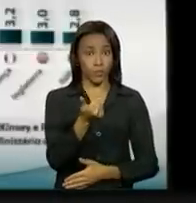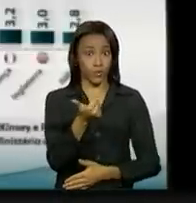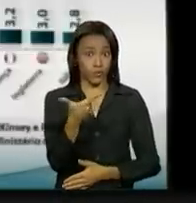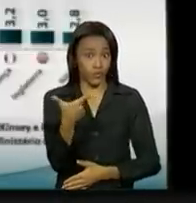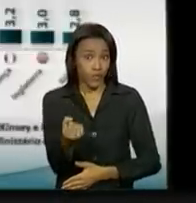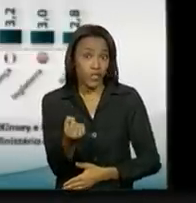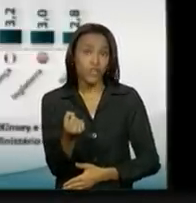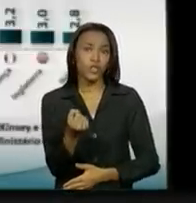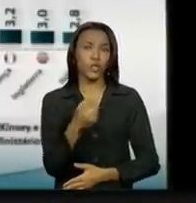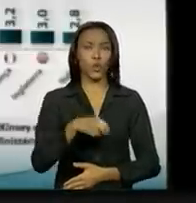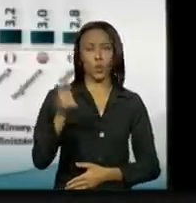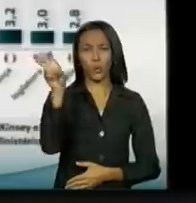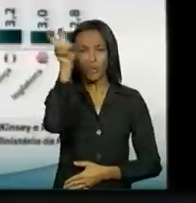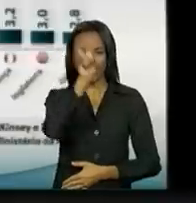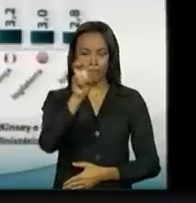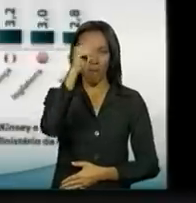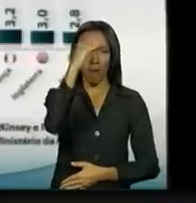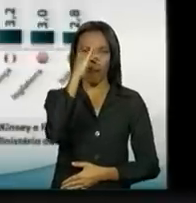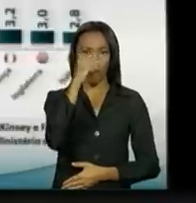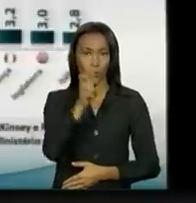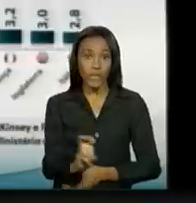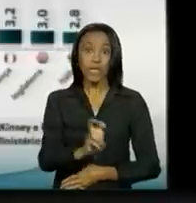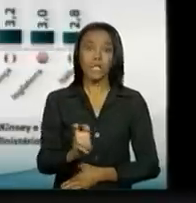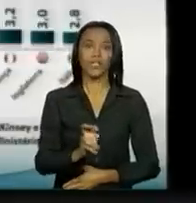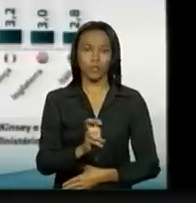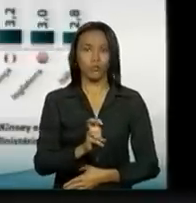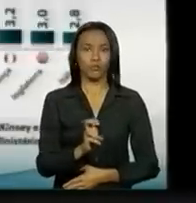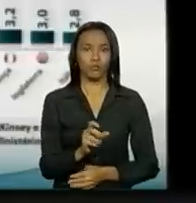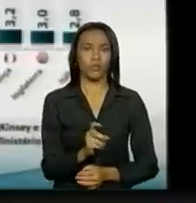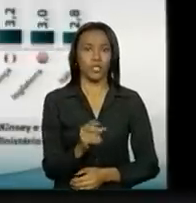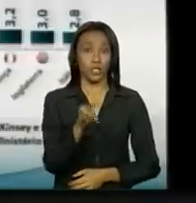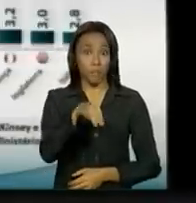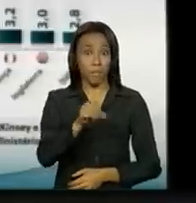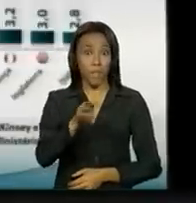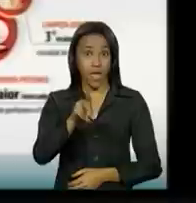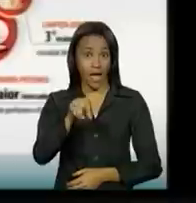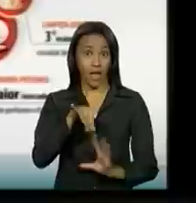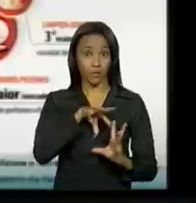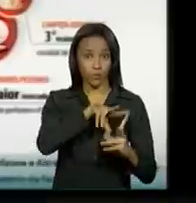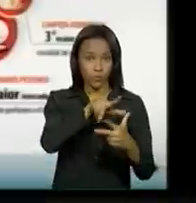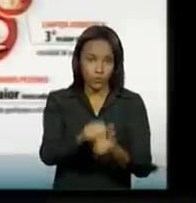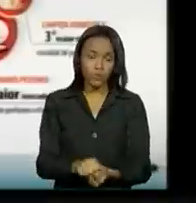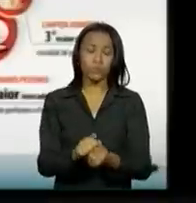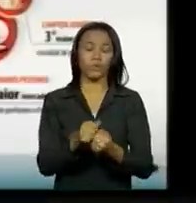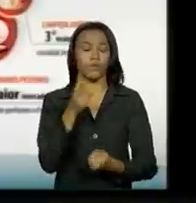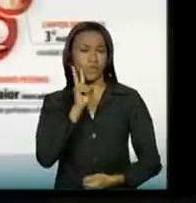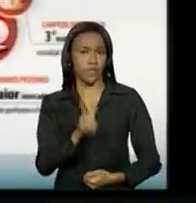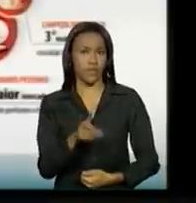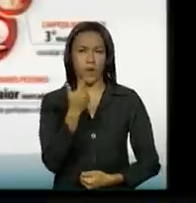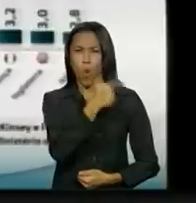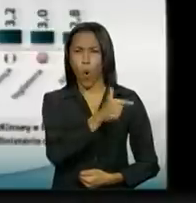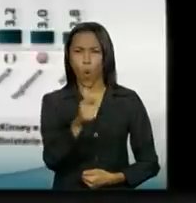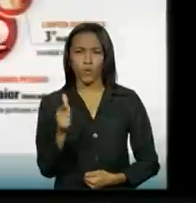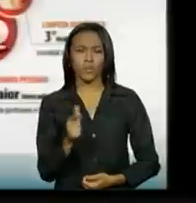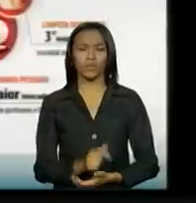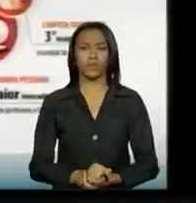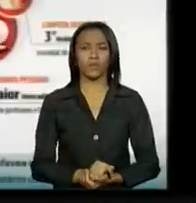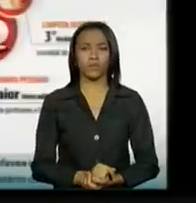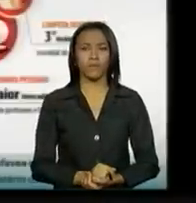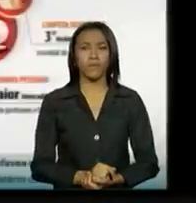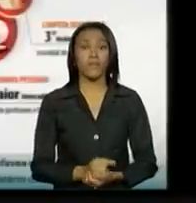quinto maior mercado de consumo do mundo, passando aí outras economias. E